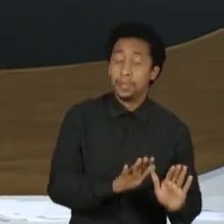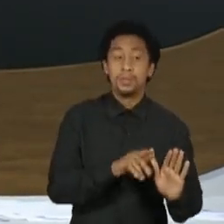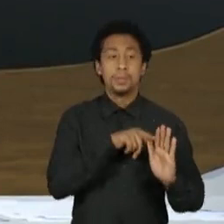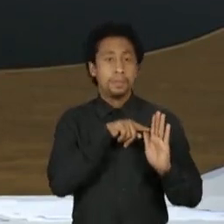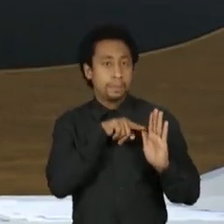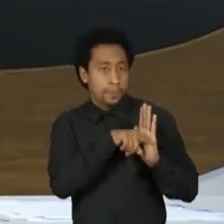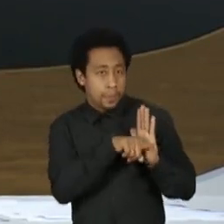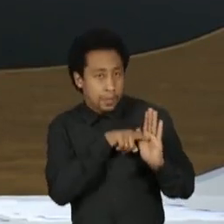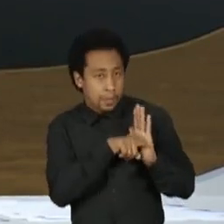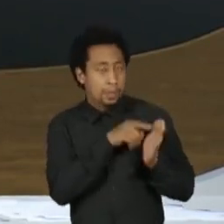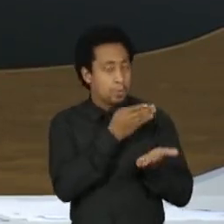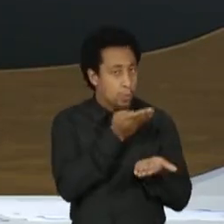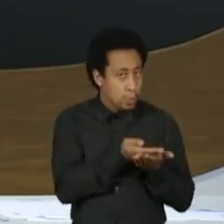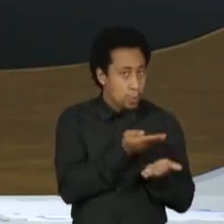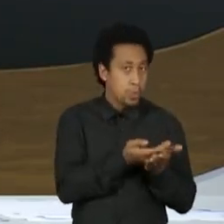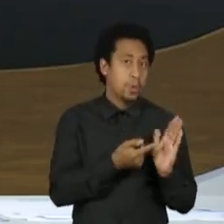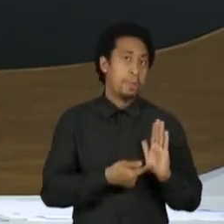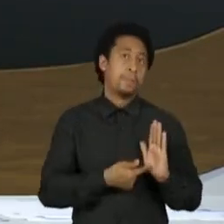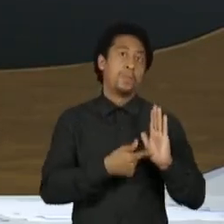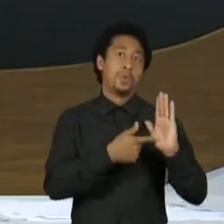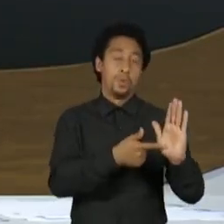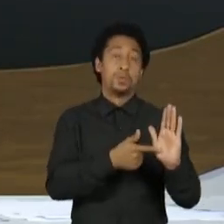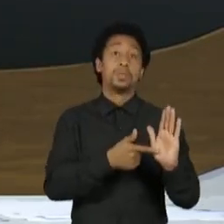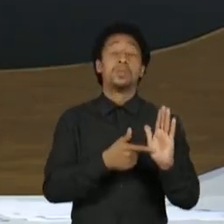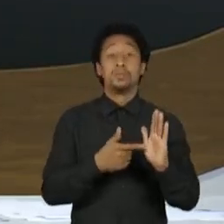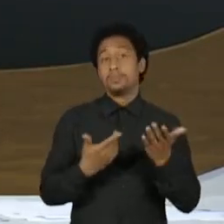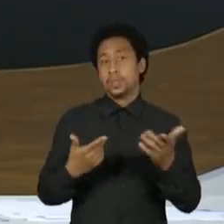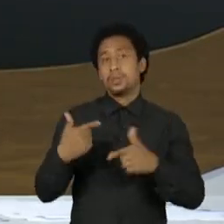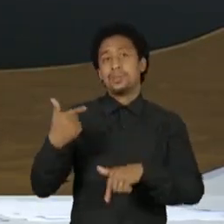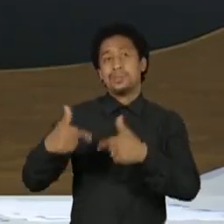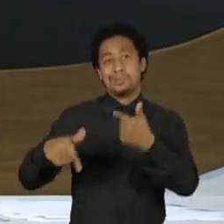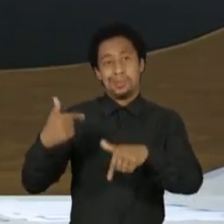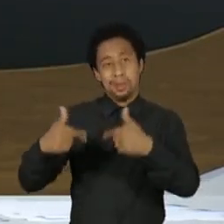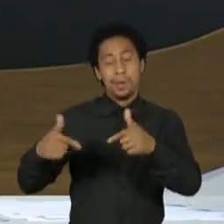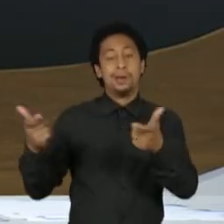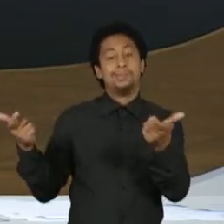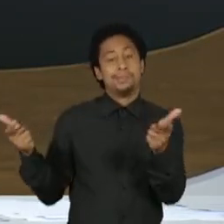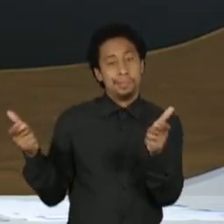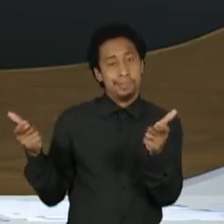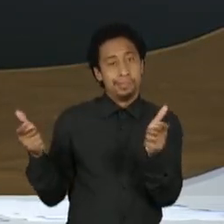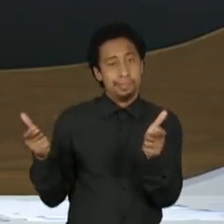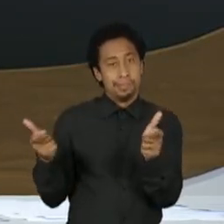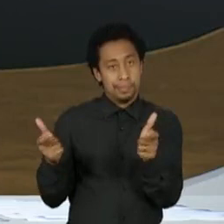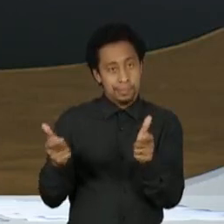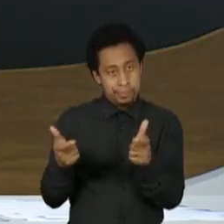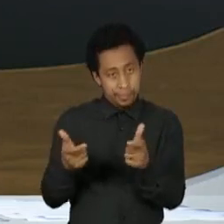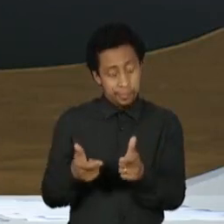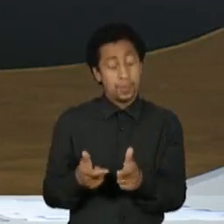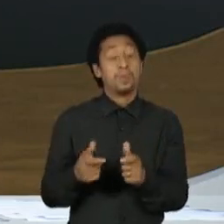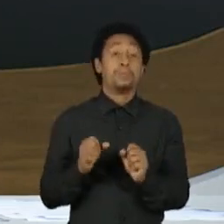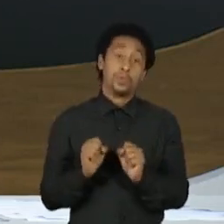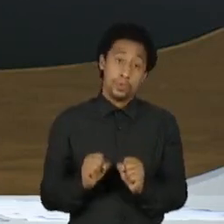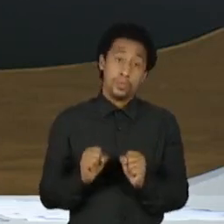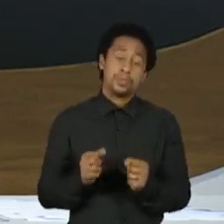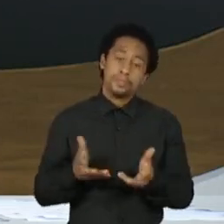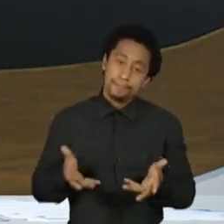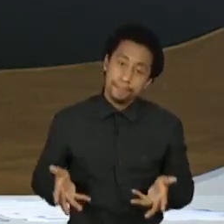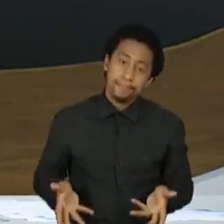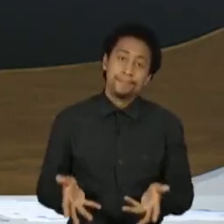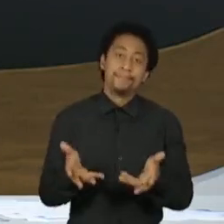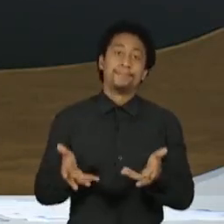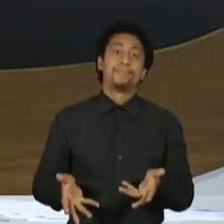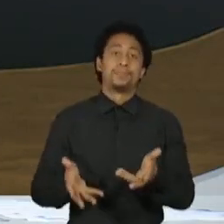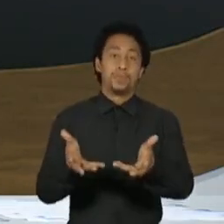estudos sugerem uma redução das demandas trabalhistas e isso poderia incentivar empresas, por